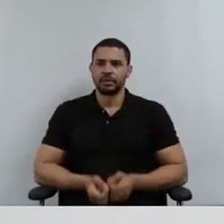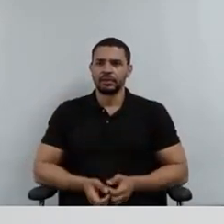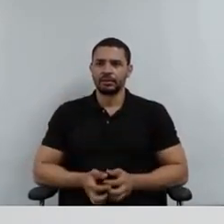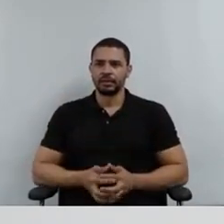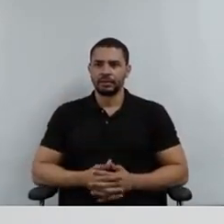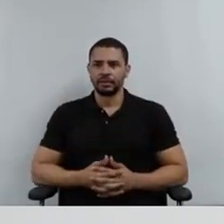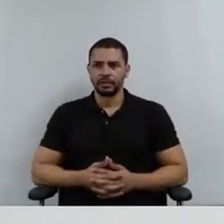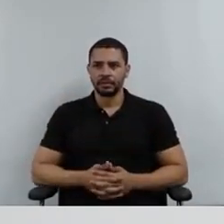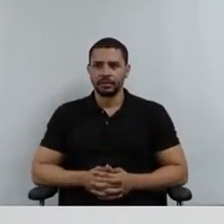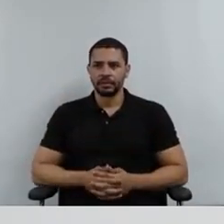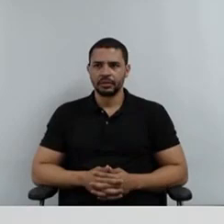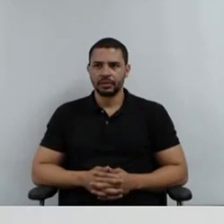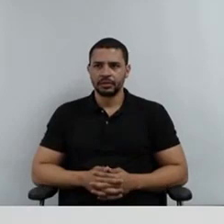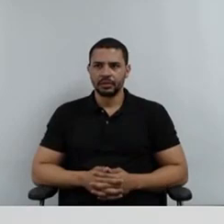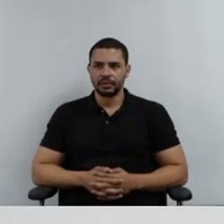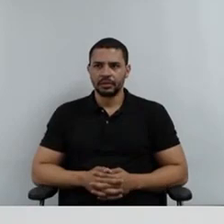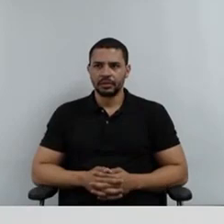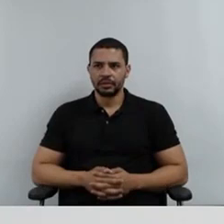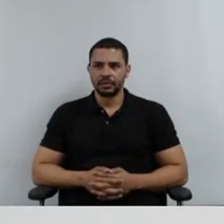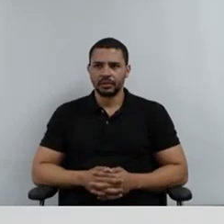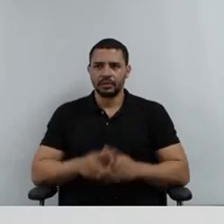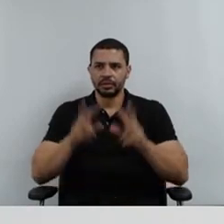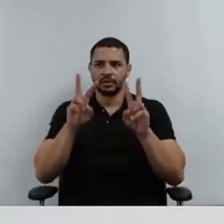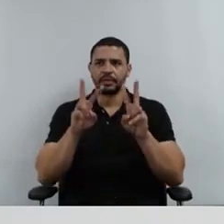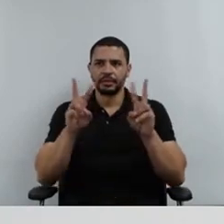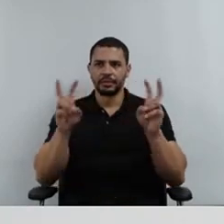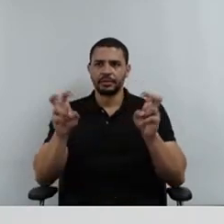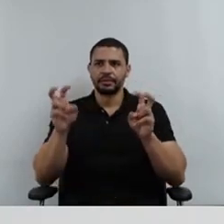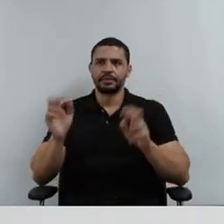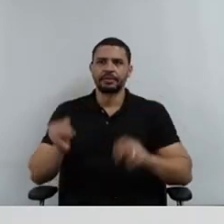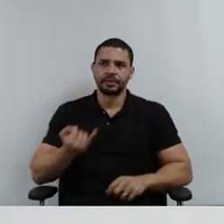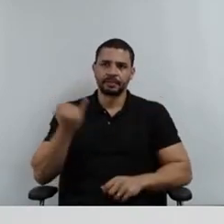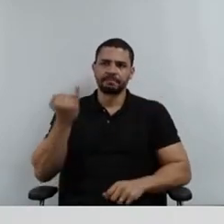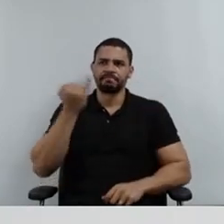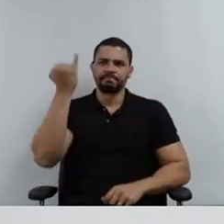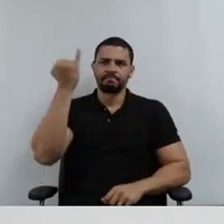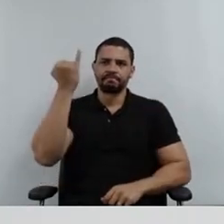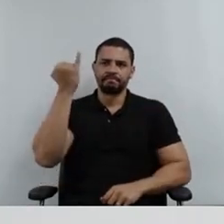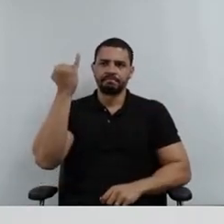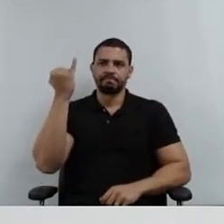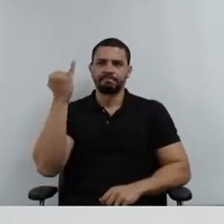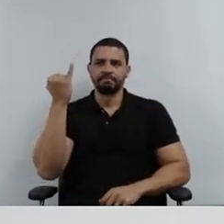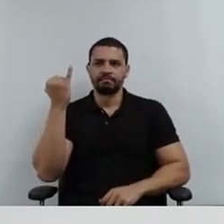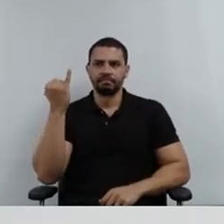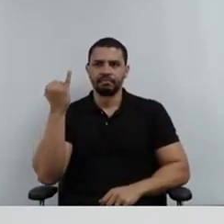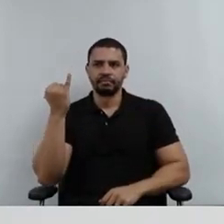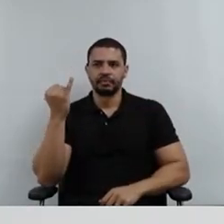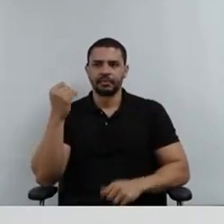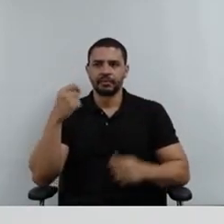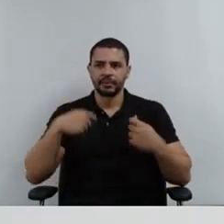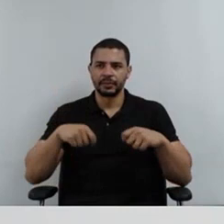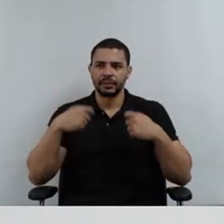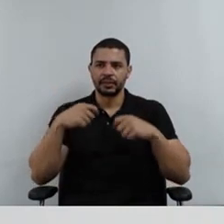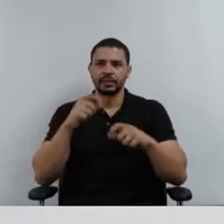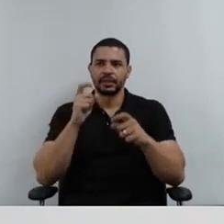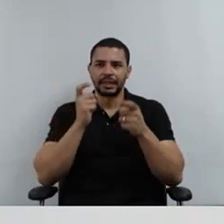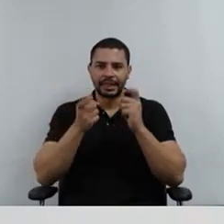também, acho que esse é um tema de suma relevância, que vai haver certamente uma reunião com